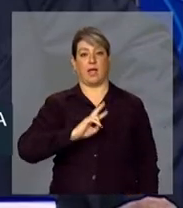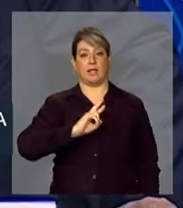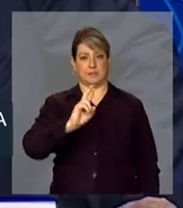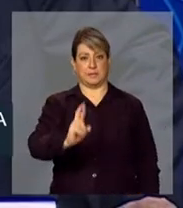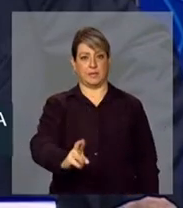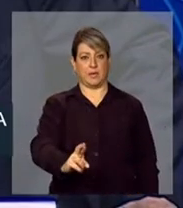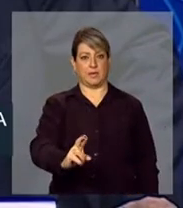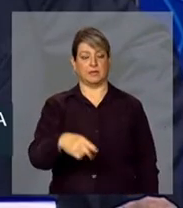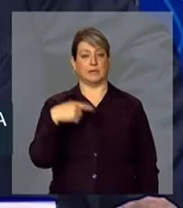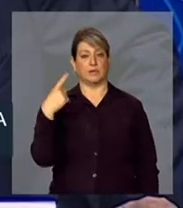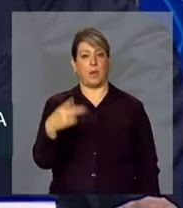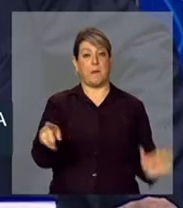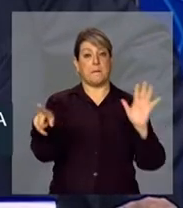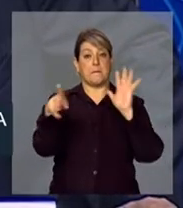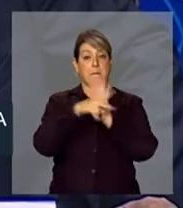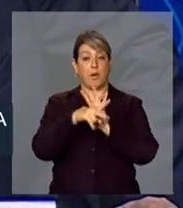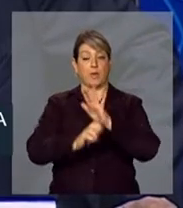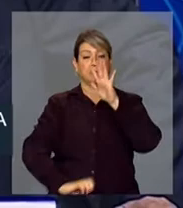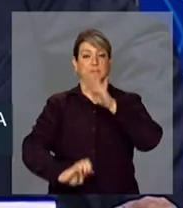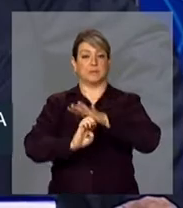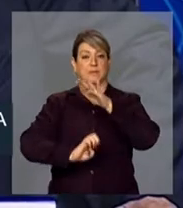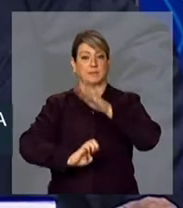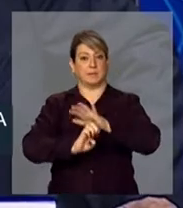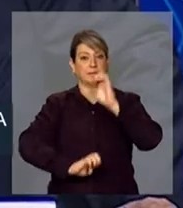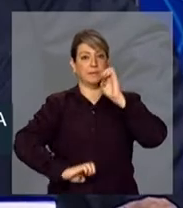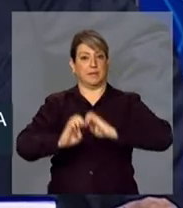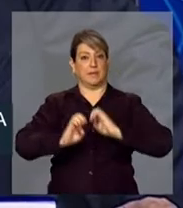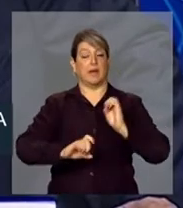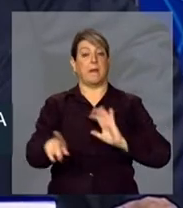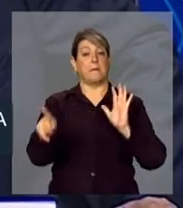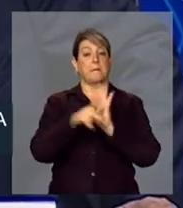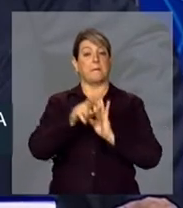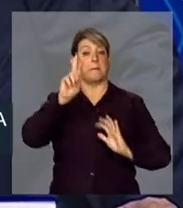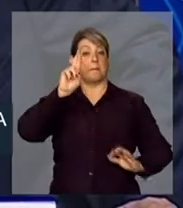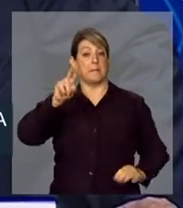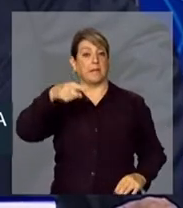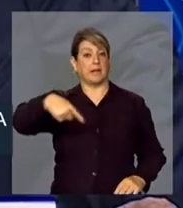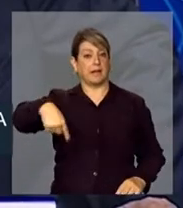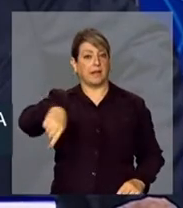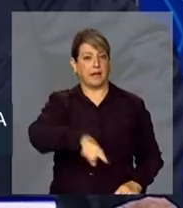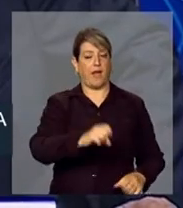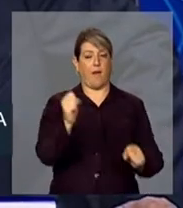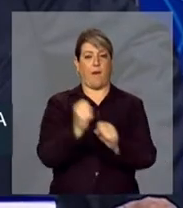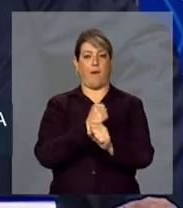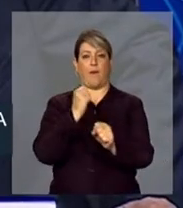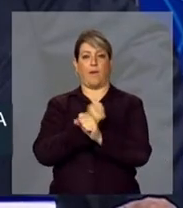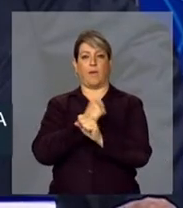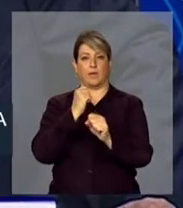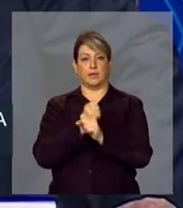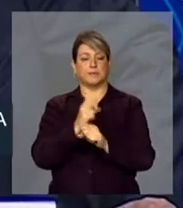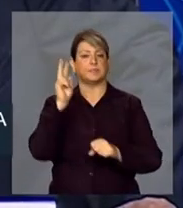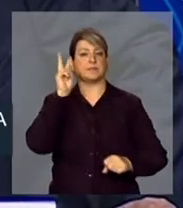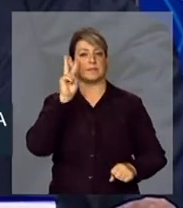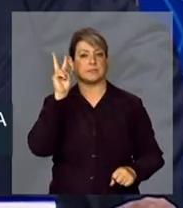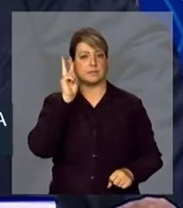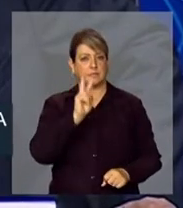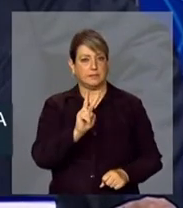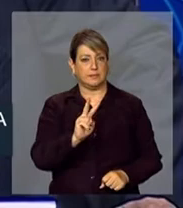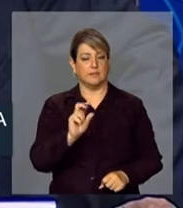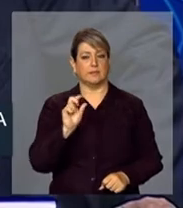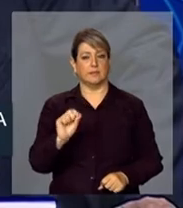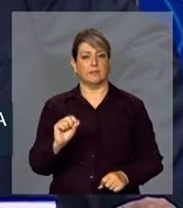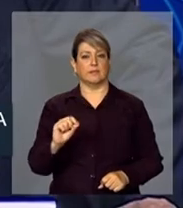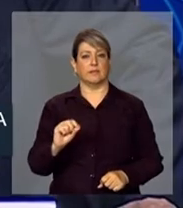das próprias empresas responsáveis pelas obras relacionadas com